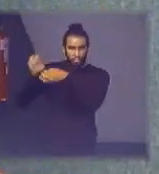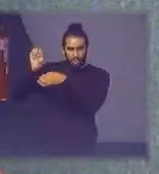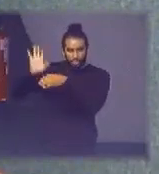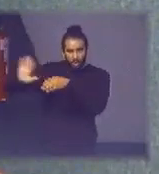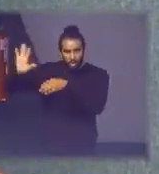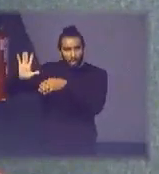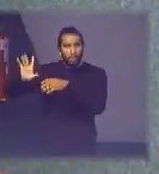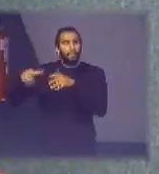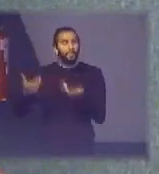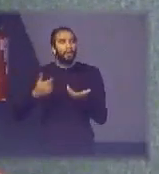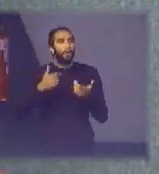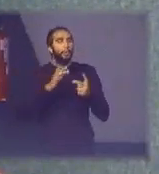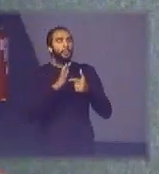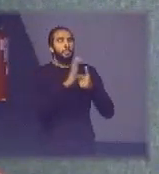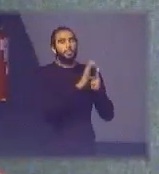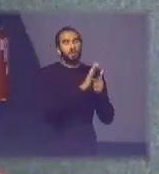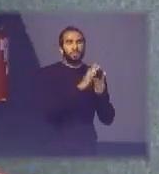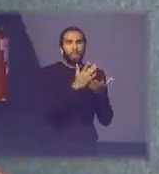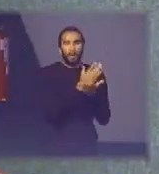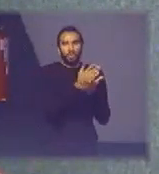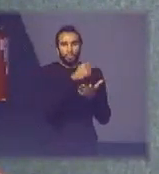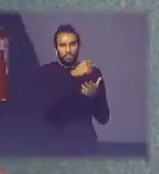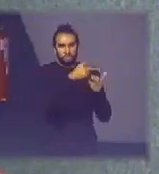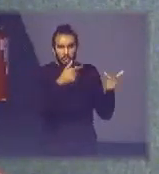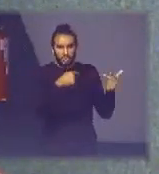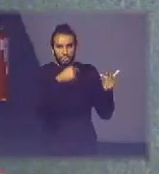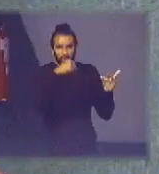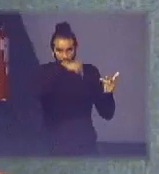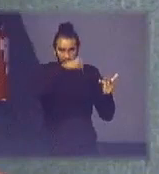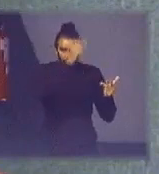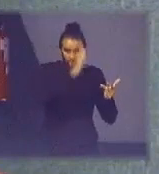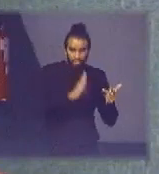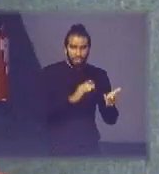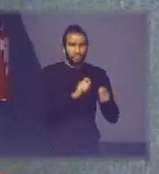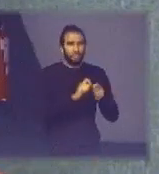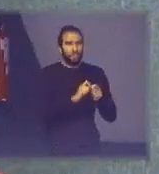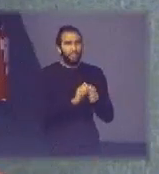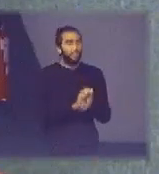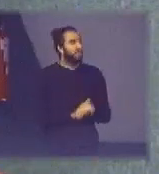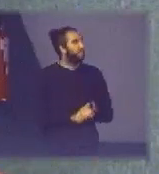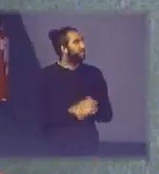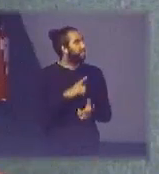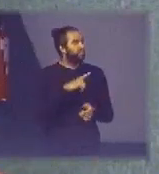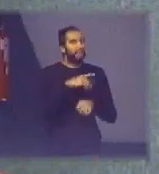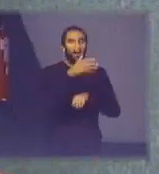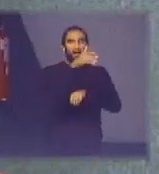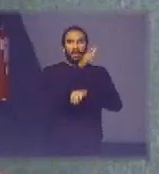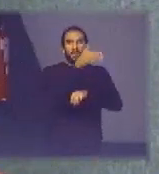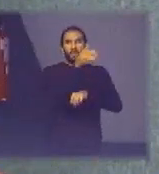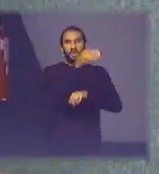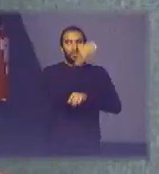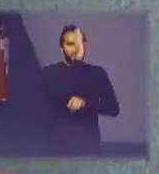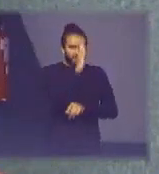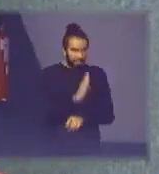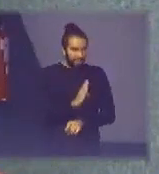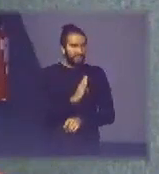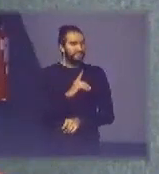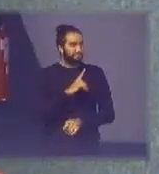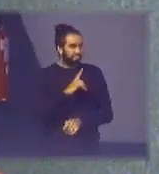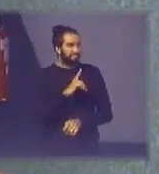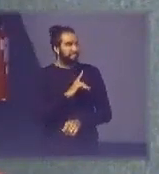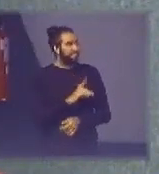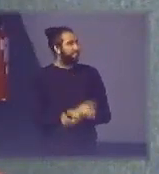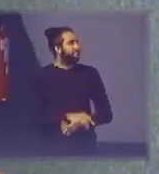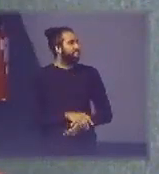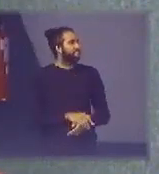isso a gente pode mostrar algumas ações que o Brasil está fazendo colocamos a bandeirinha do Brasil lá no We Forum coisa que